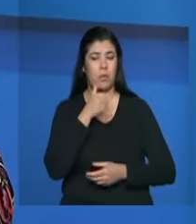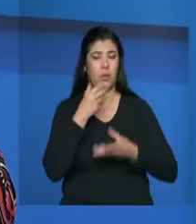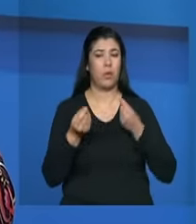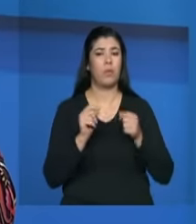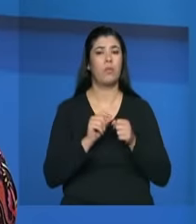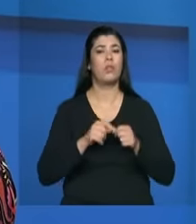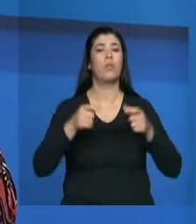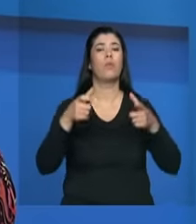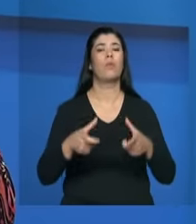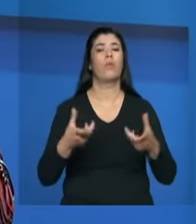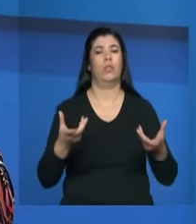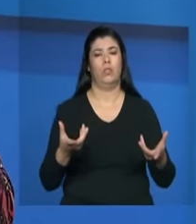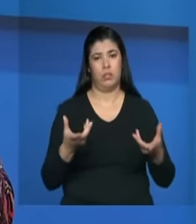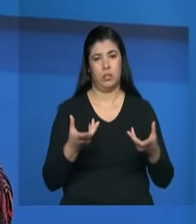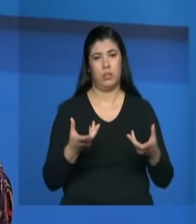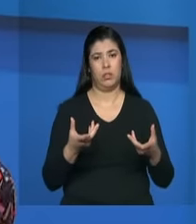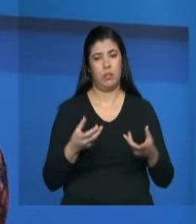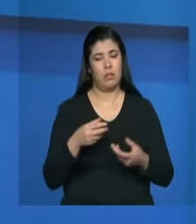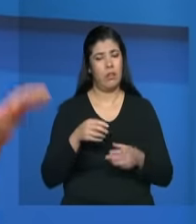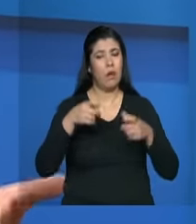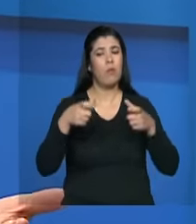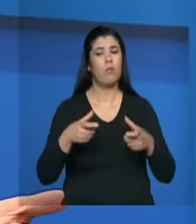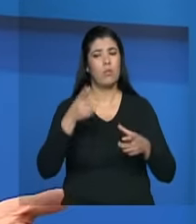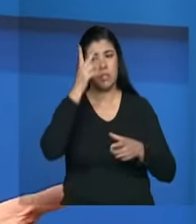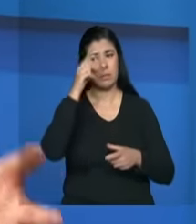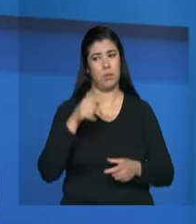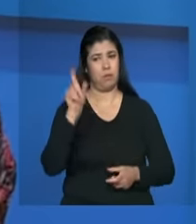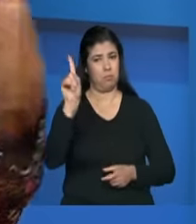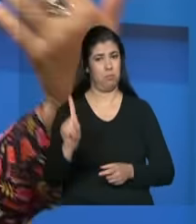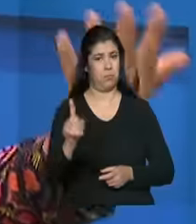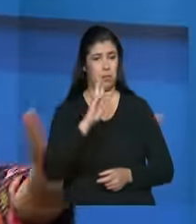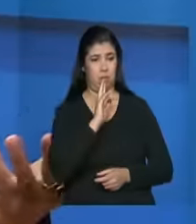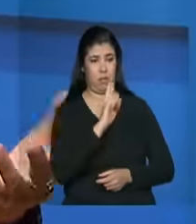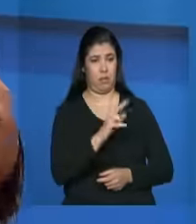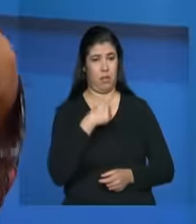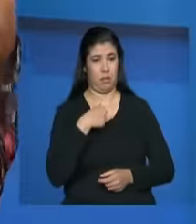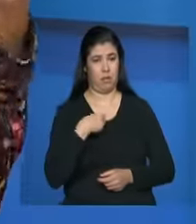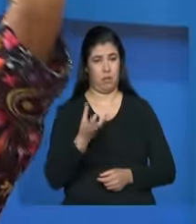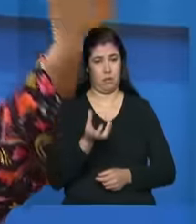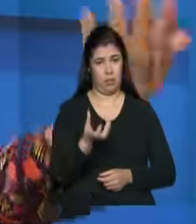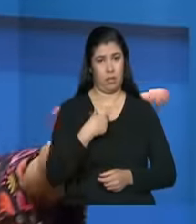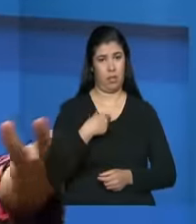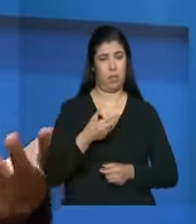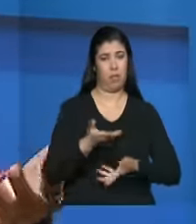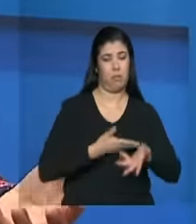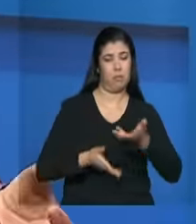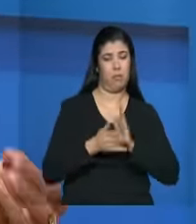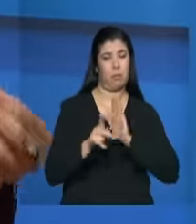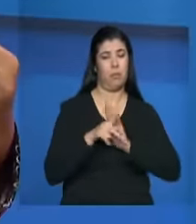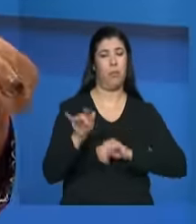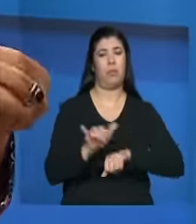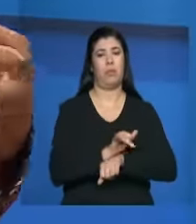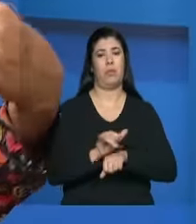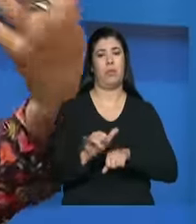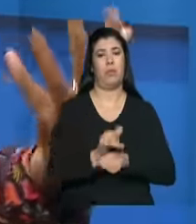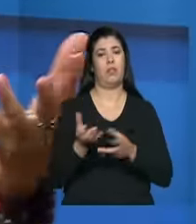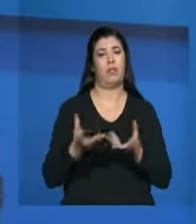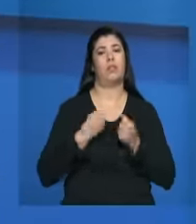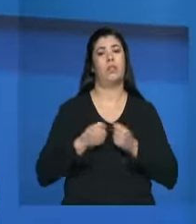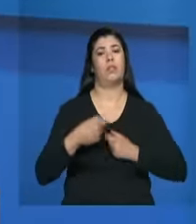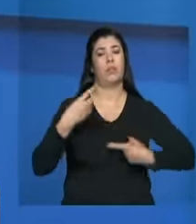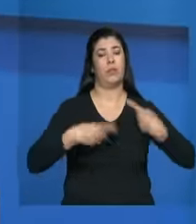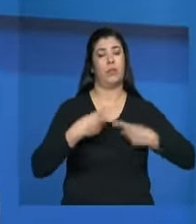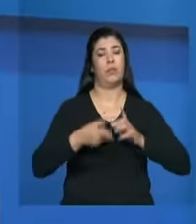local onde a pessoa em si vai se sentir mais à vontade é que ela deve ser acolhida as estratégias de abordagem as estratégias de acolhimento tem que ser